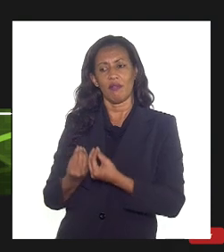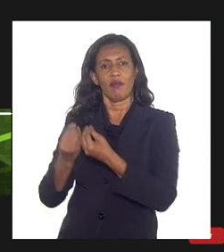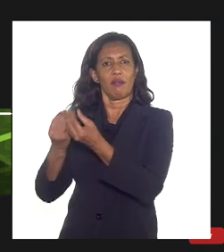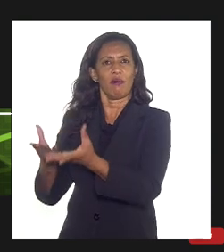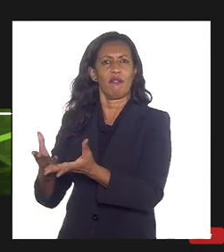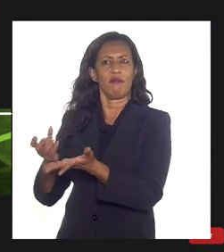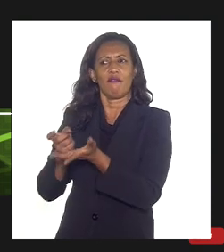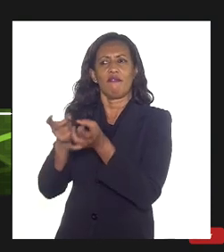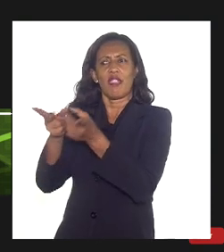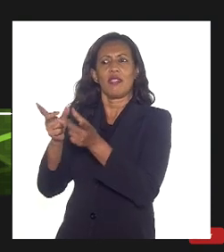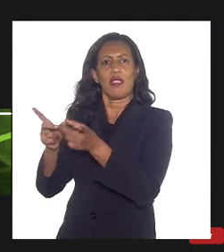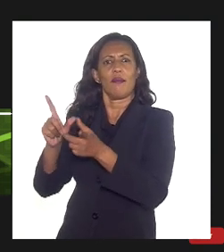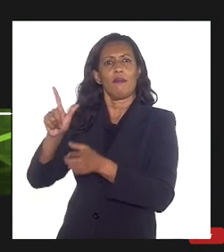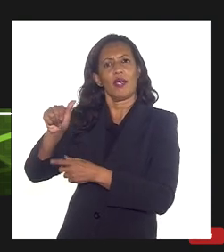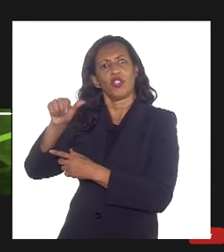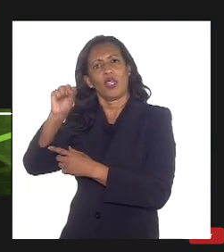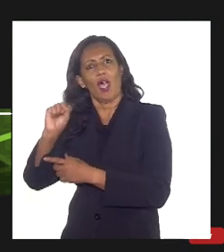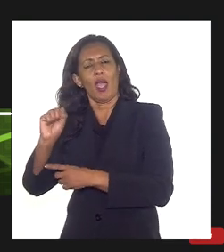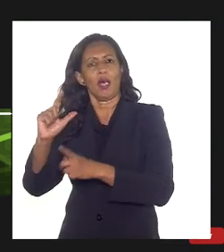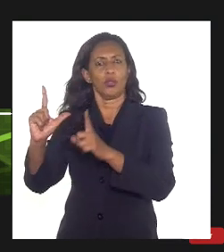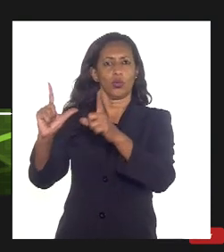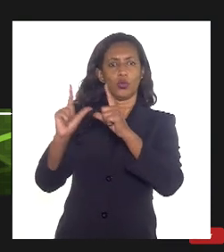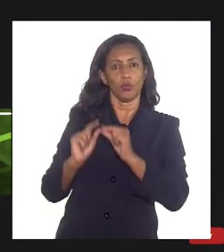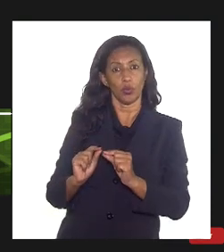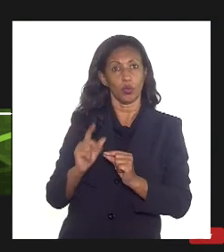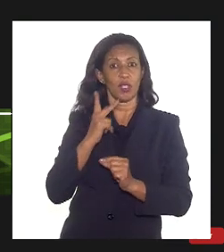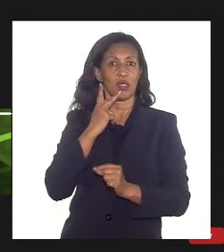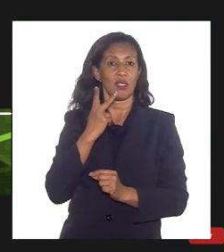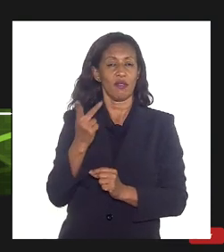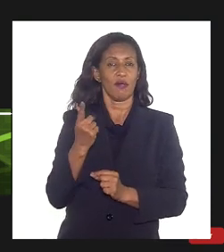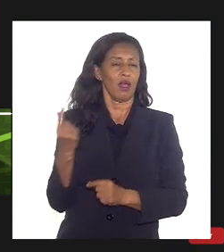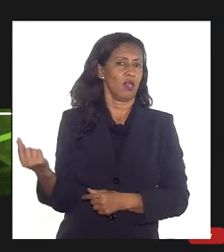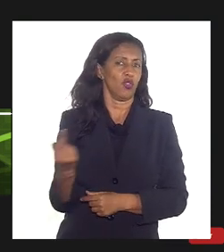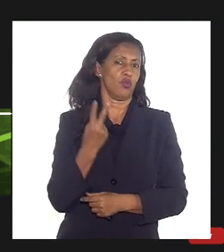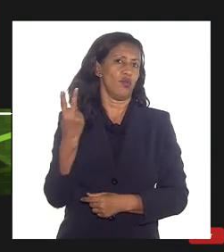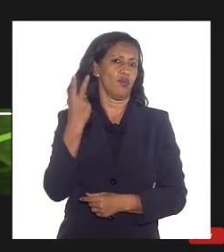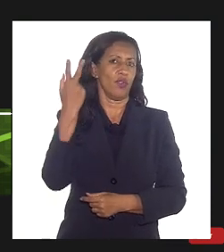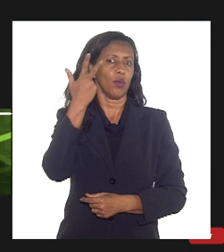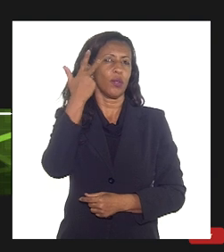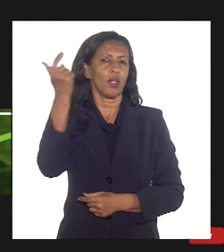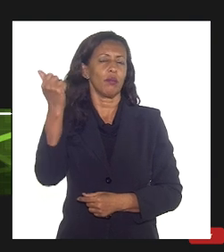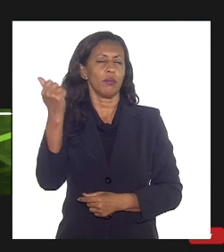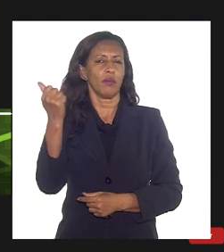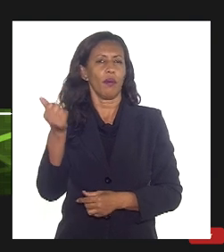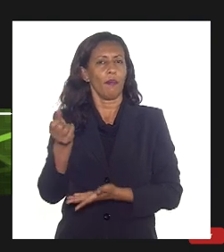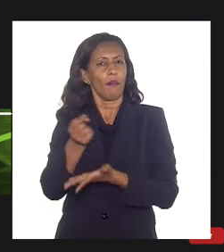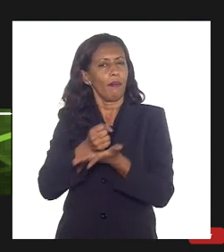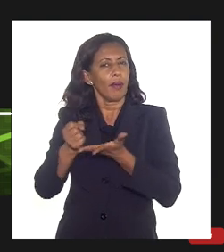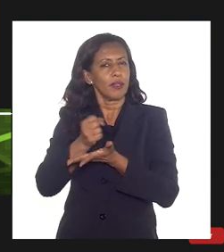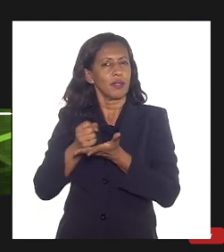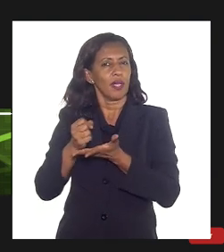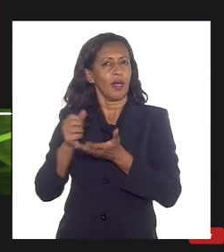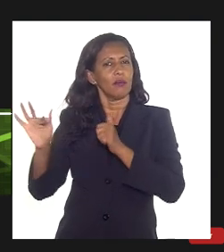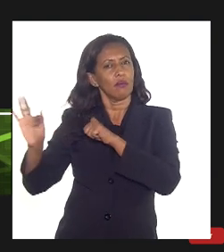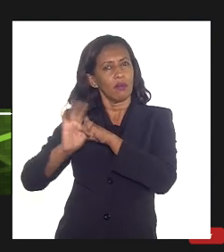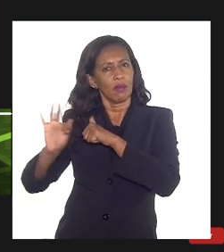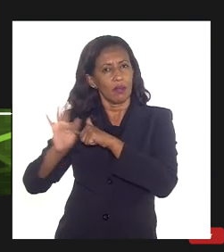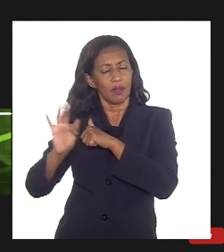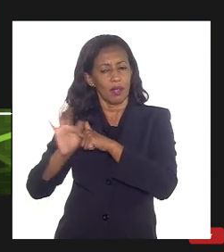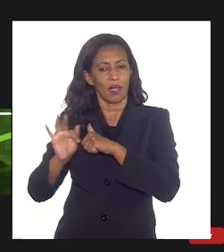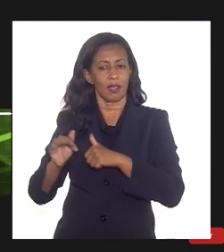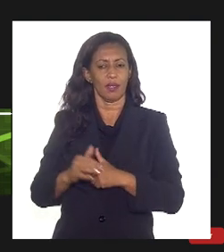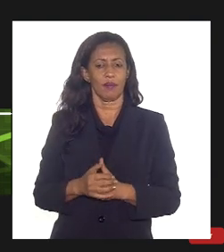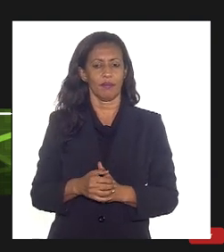exportar mais ou menos isso fala com o valor naturalmente embasado na parte técnica o projeto tem que ser viável tecnicamente